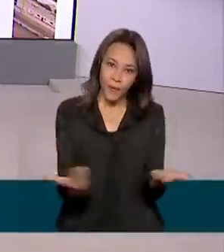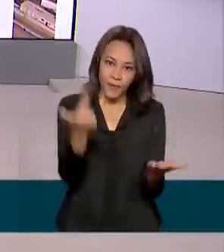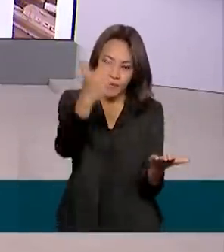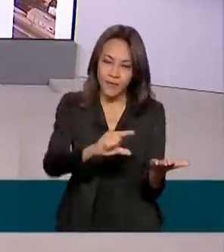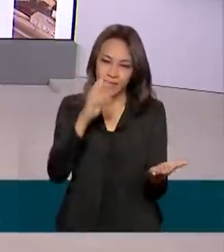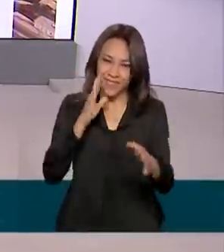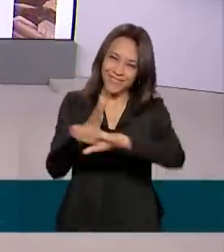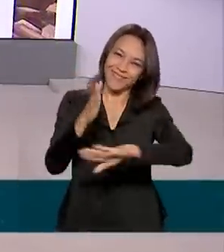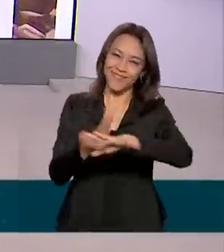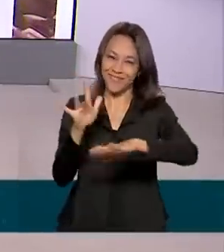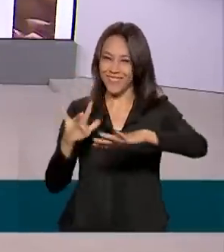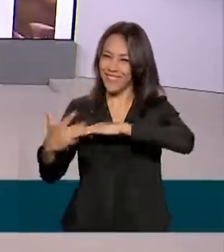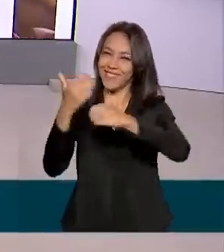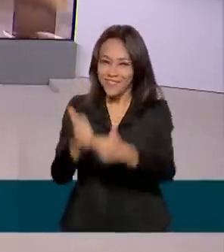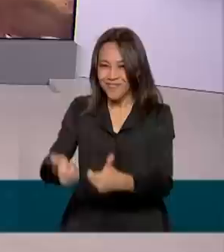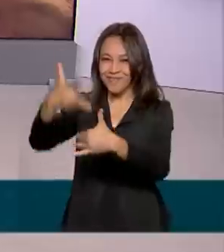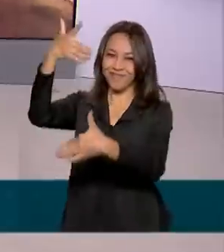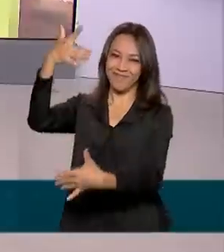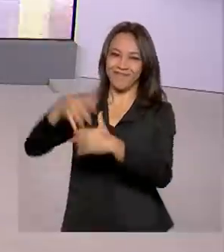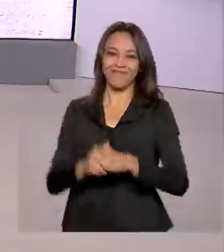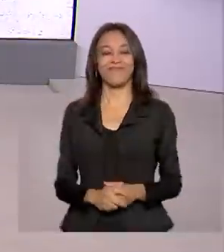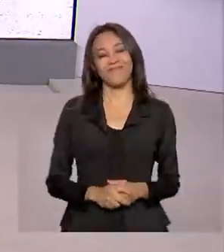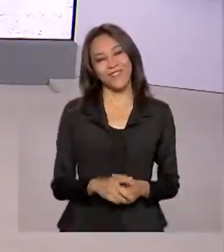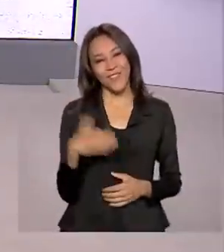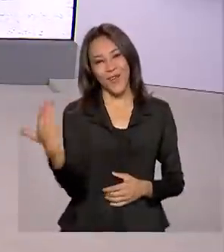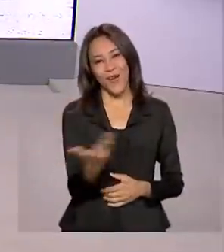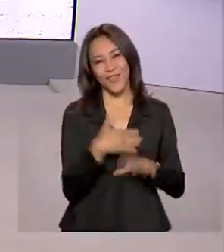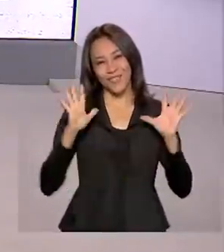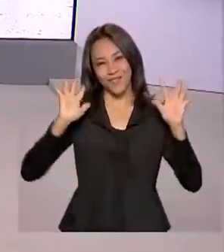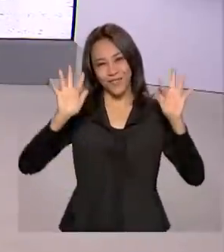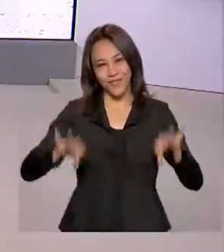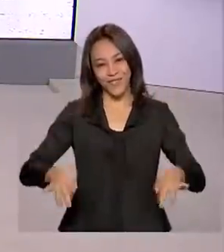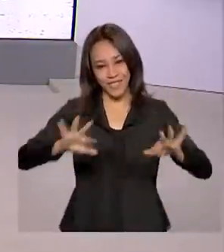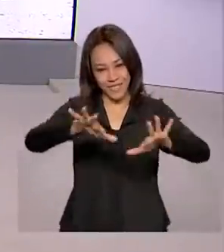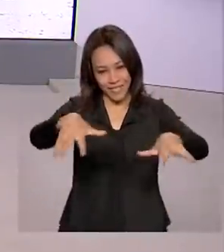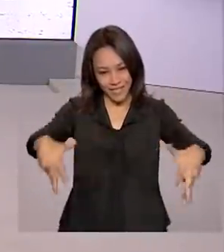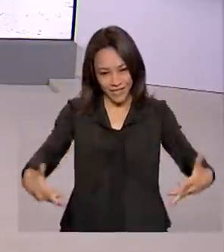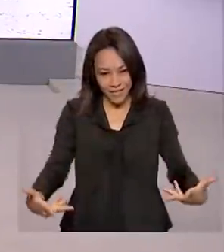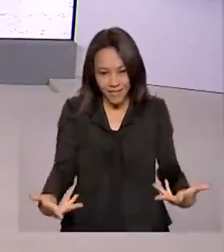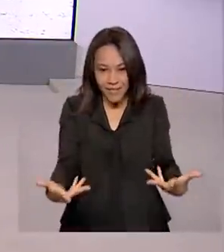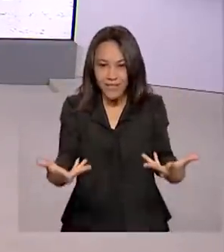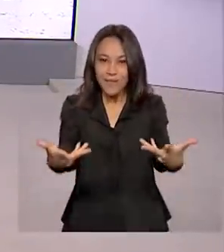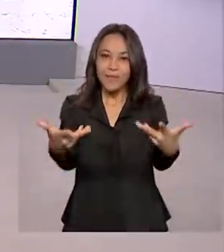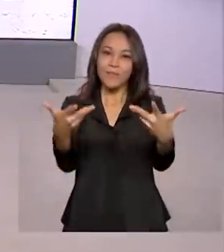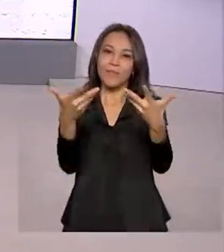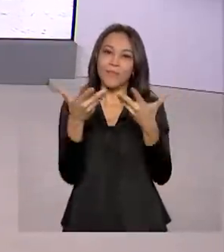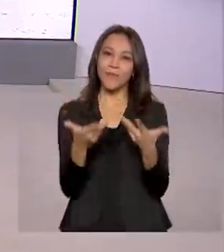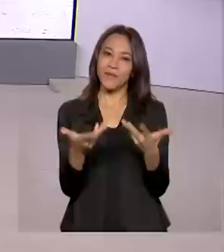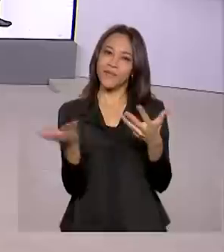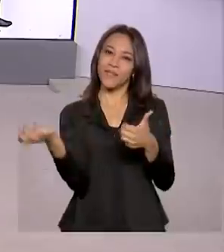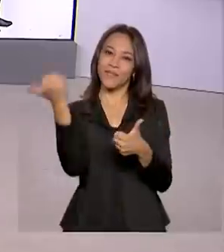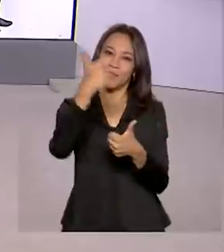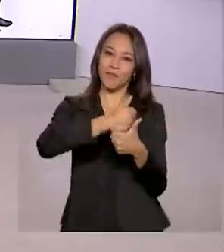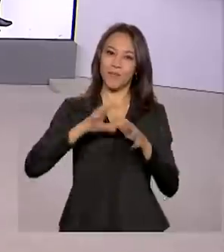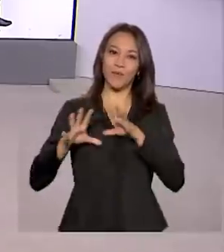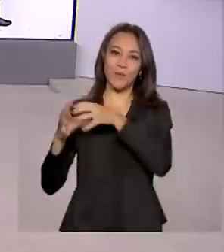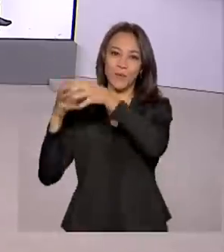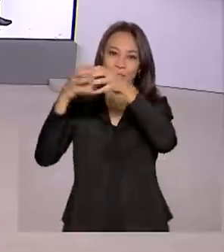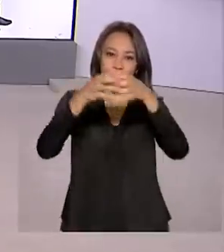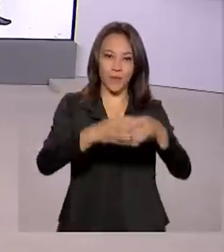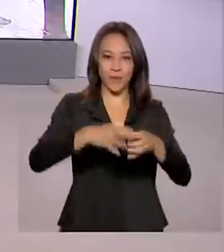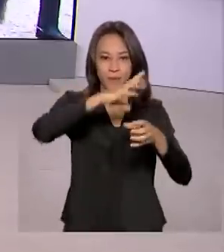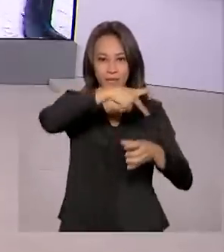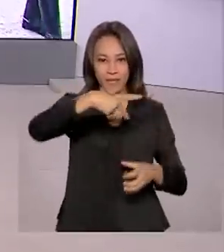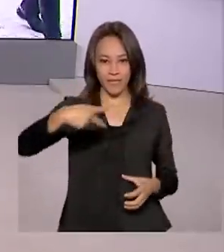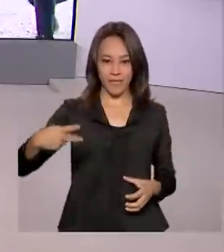acesse as nossas redes sociais. A gente encerra com imagens da cerimônia da grande substituição da Guarda Presidencial. O